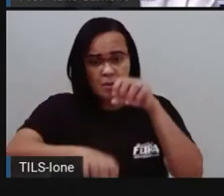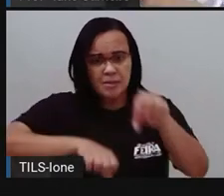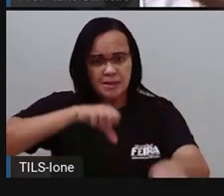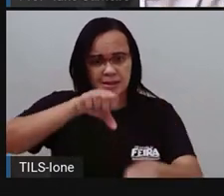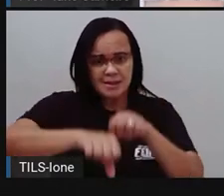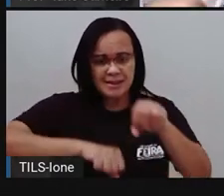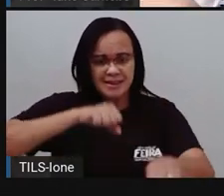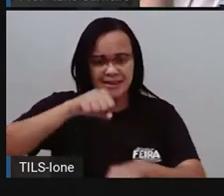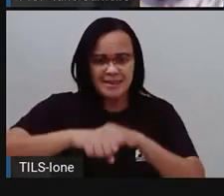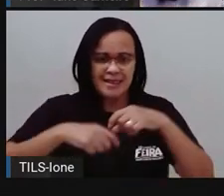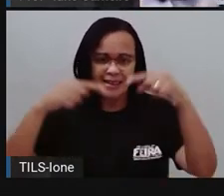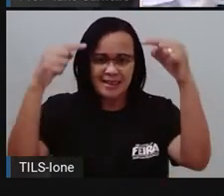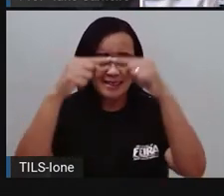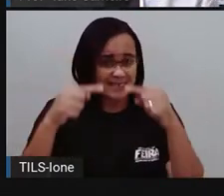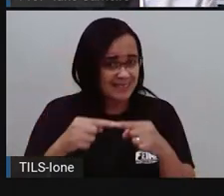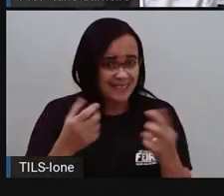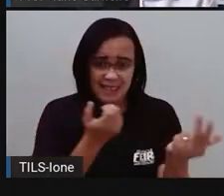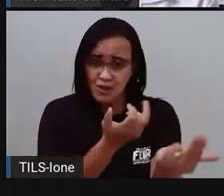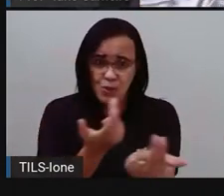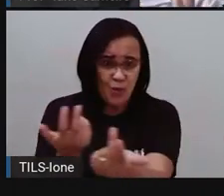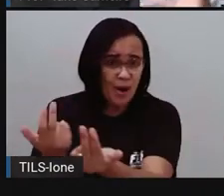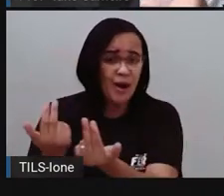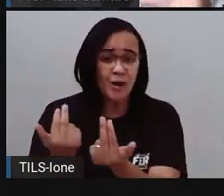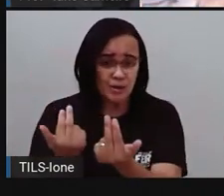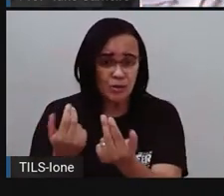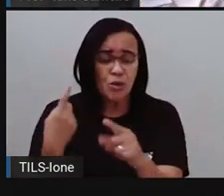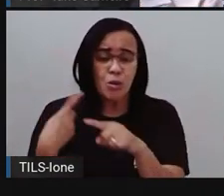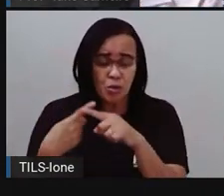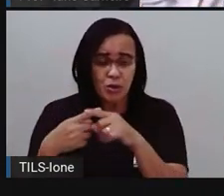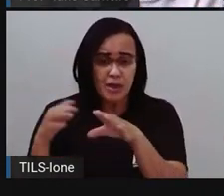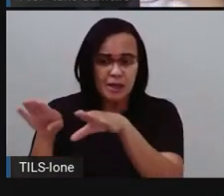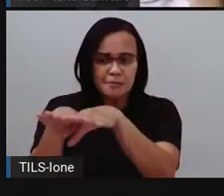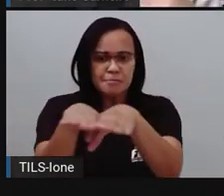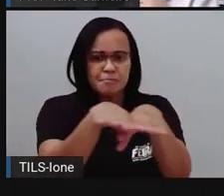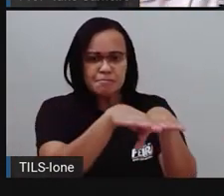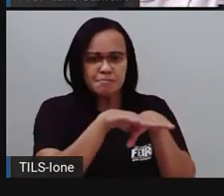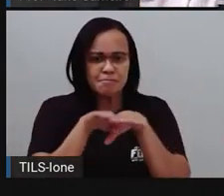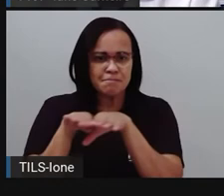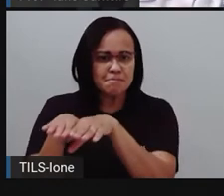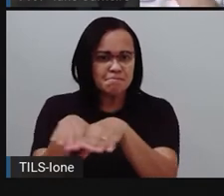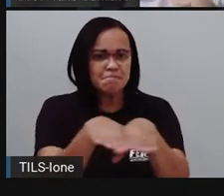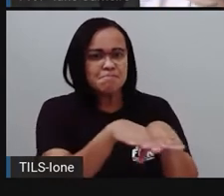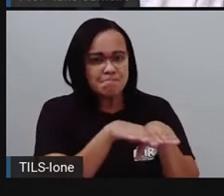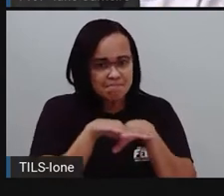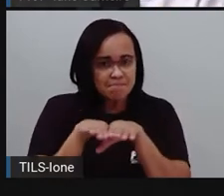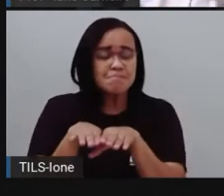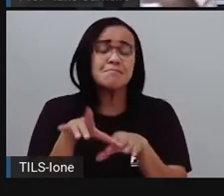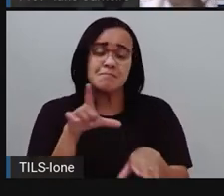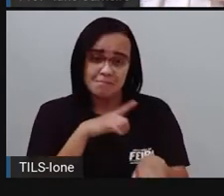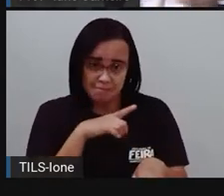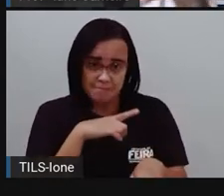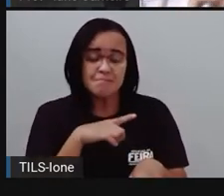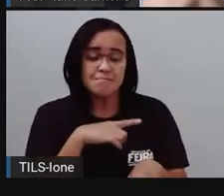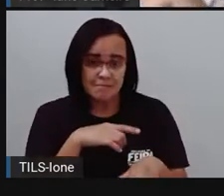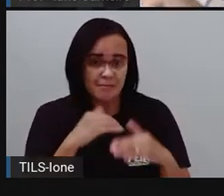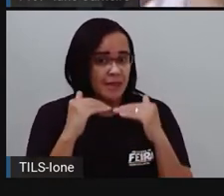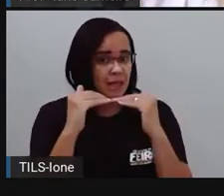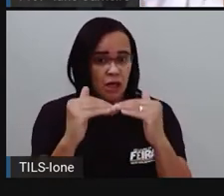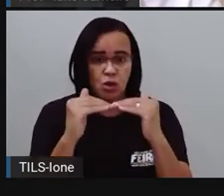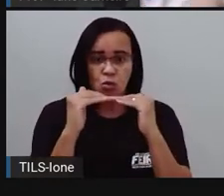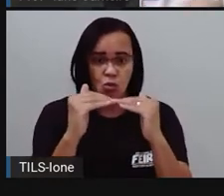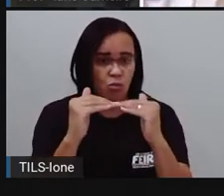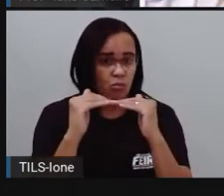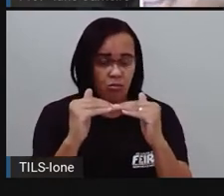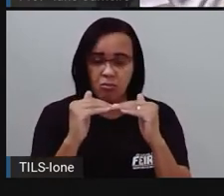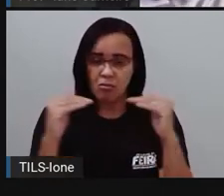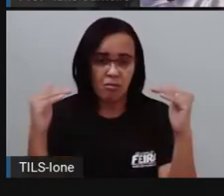agora tá competindo igualmente, né? De forma equitativa, né? Todo mundo tá ali competindo, ó, todo mundo, sim, um não